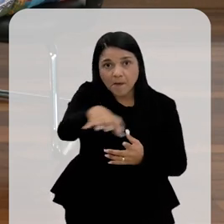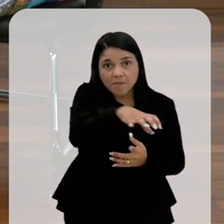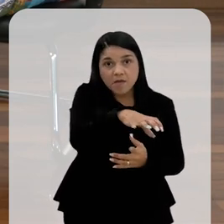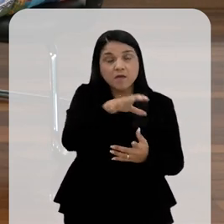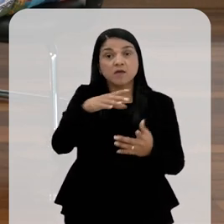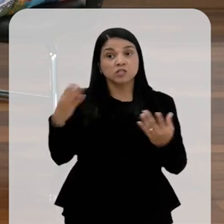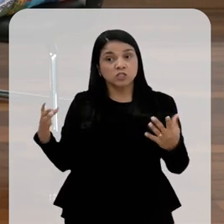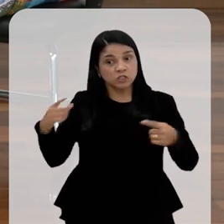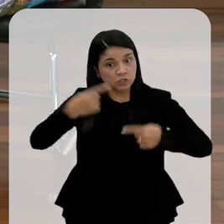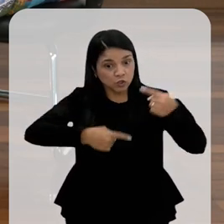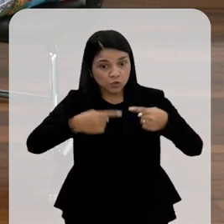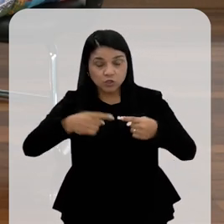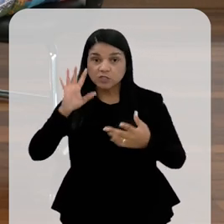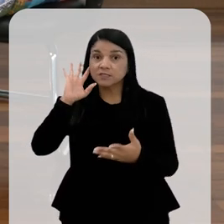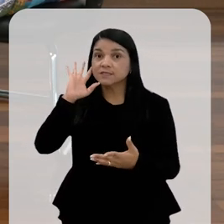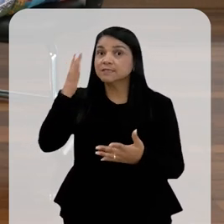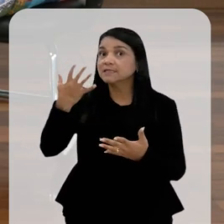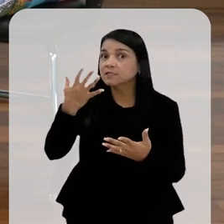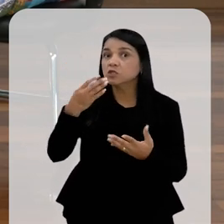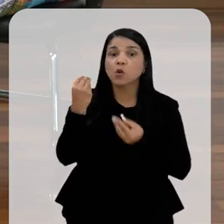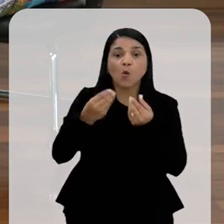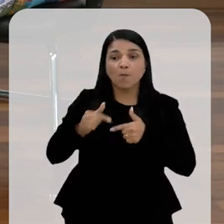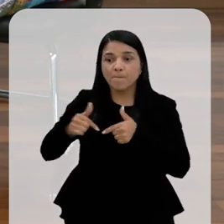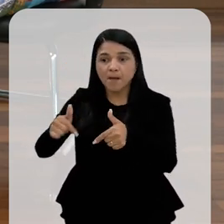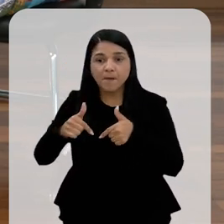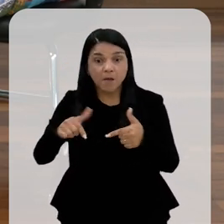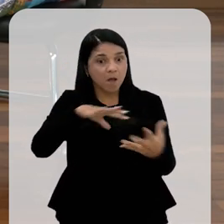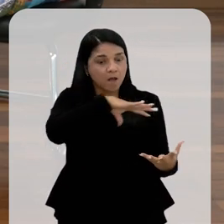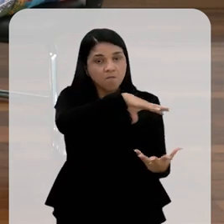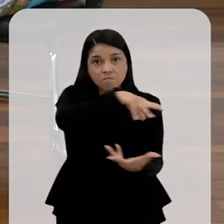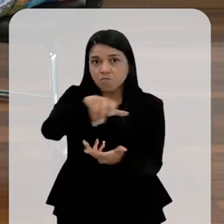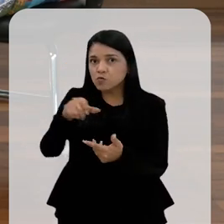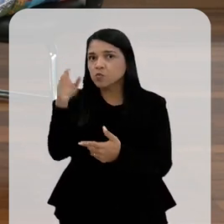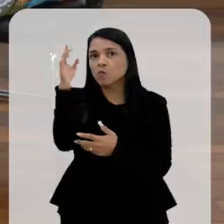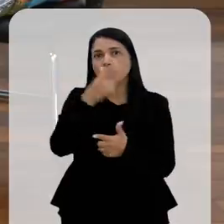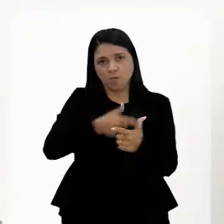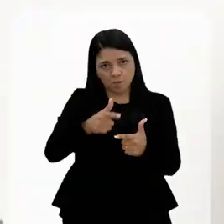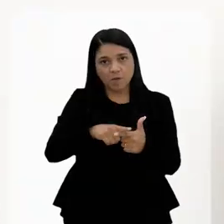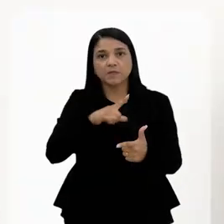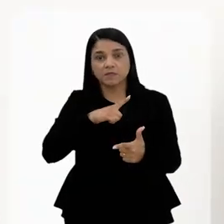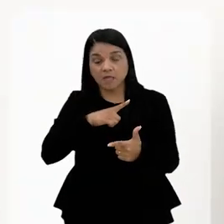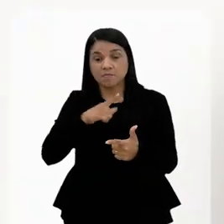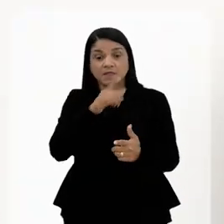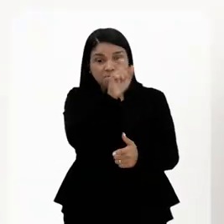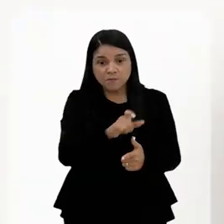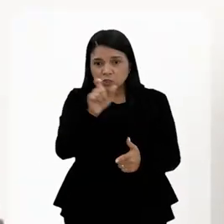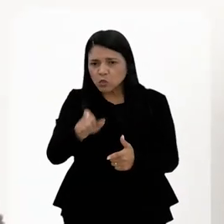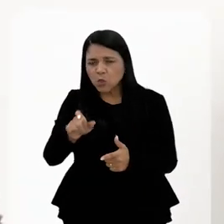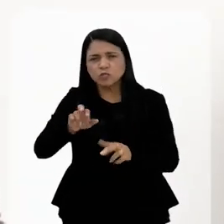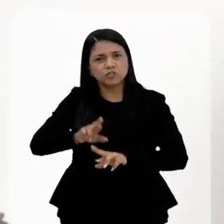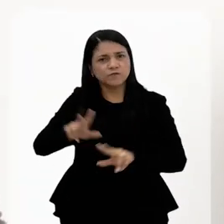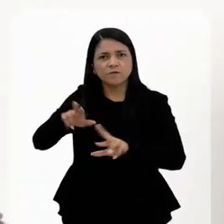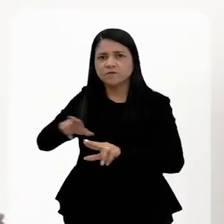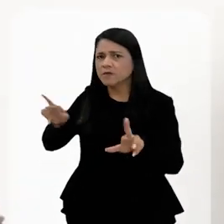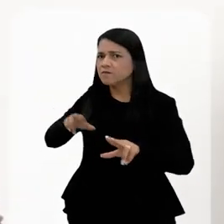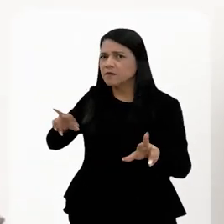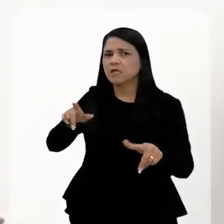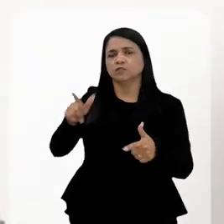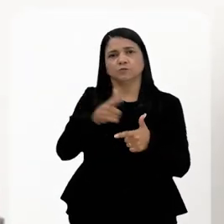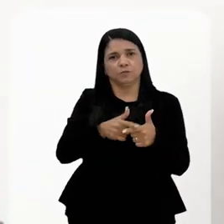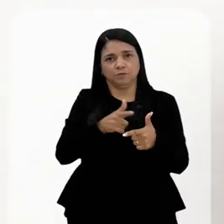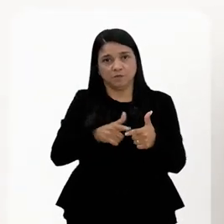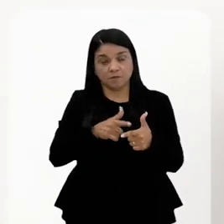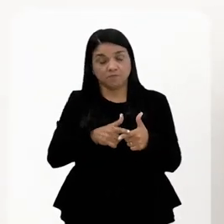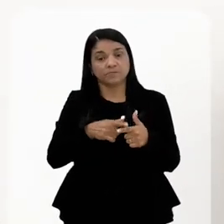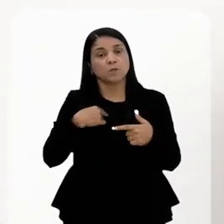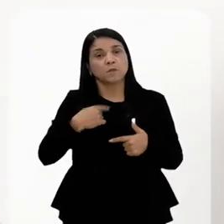territórios, decidirmos como que se lida com isso, para um problema que é global, mas afeta as pessoas de maneira diferente. Então, esse é o desafio